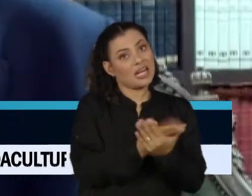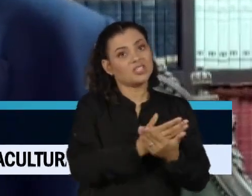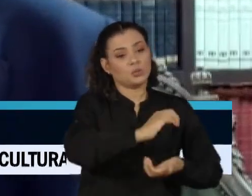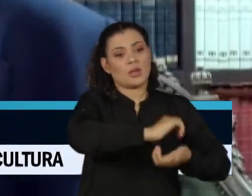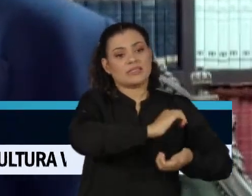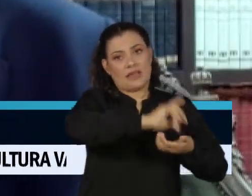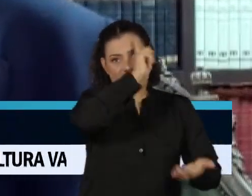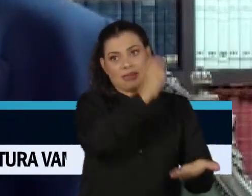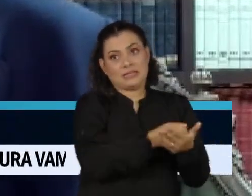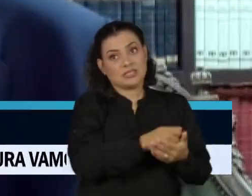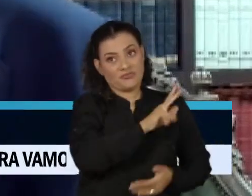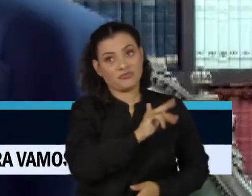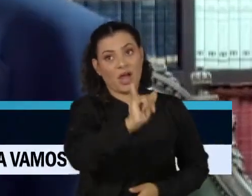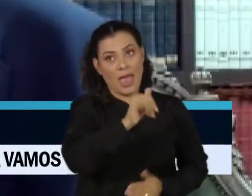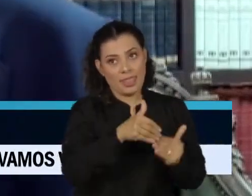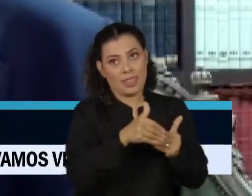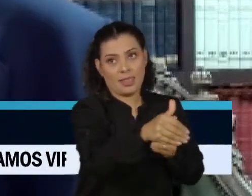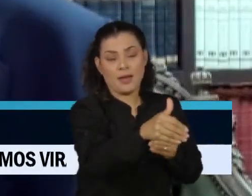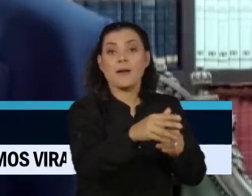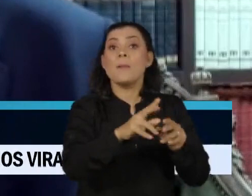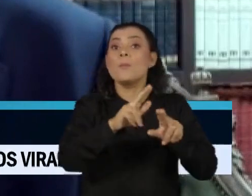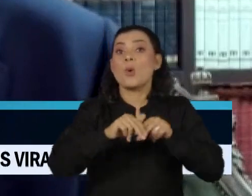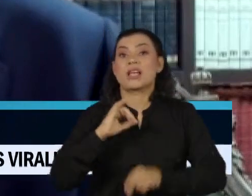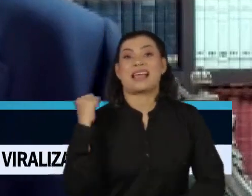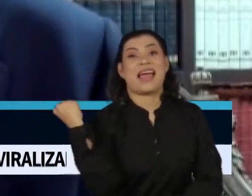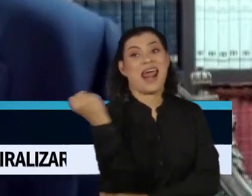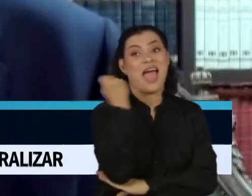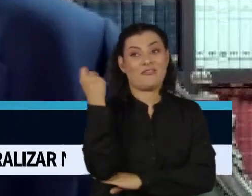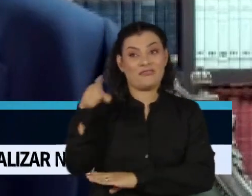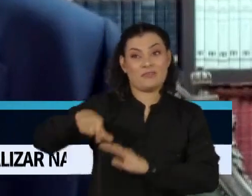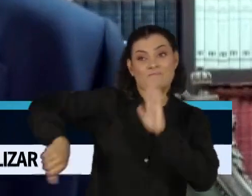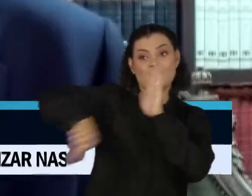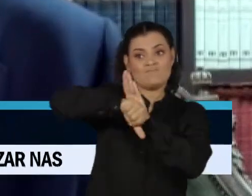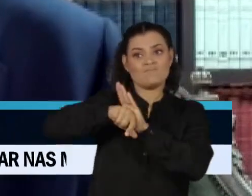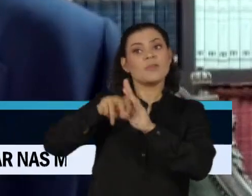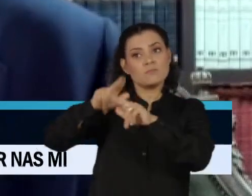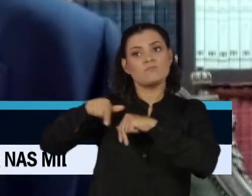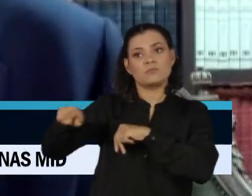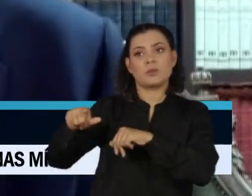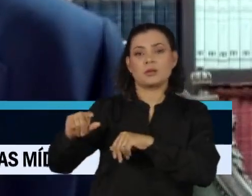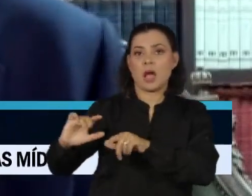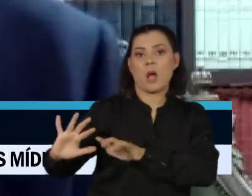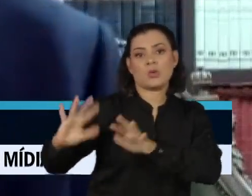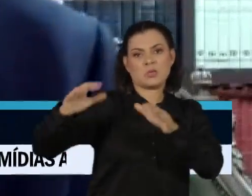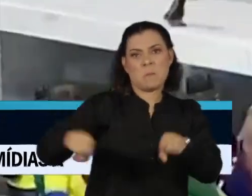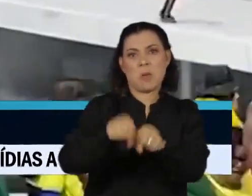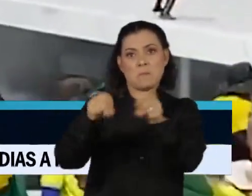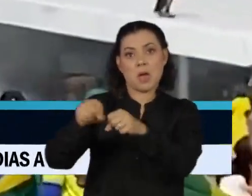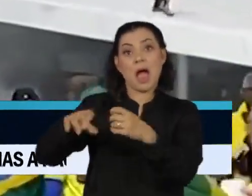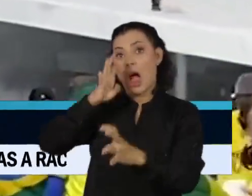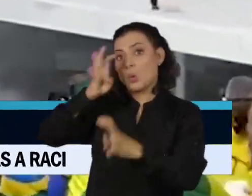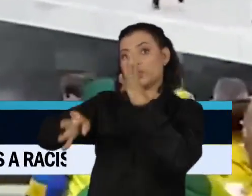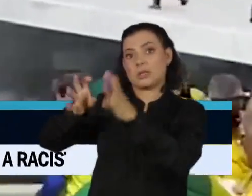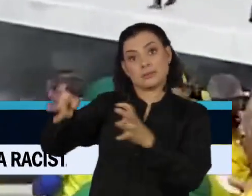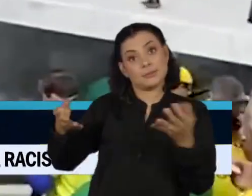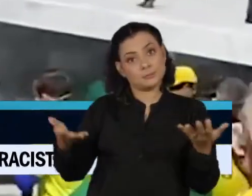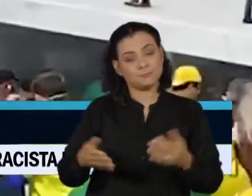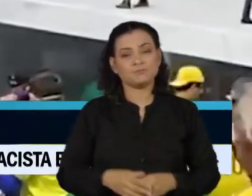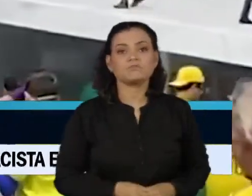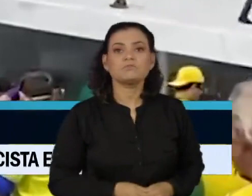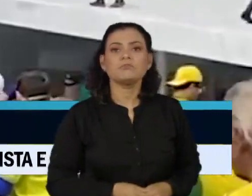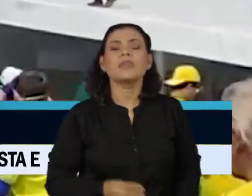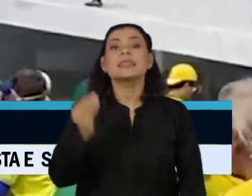dada a gravidade dos crimes elencados e as acusações. Ainda sobre a